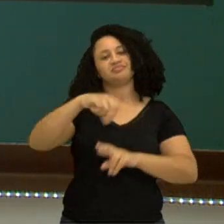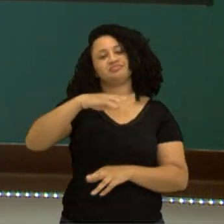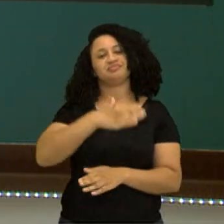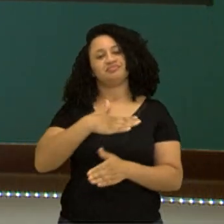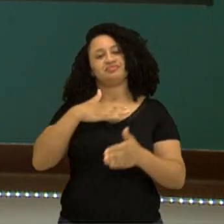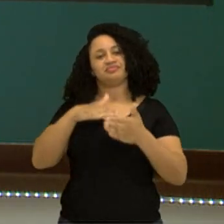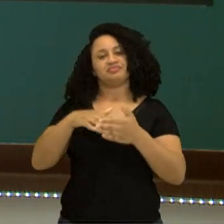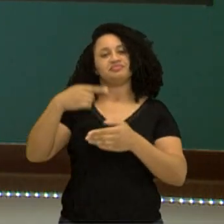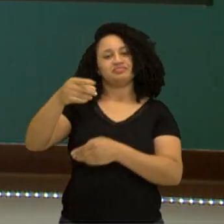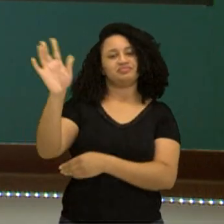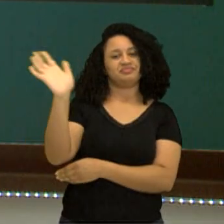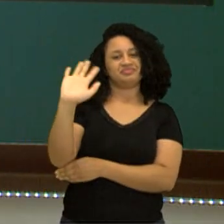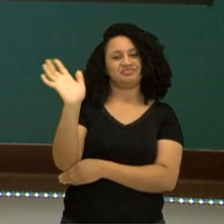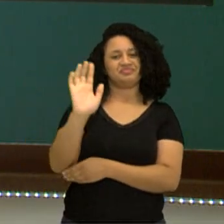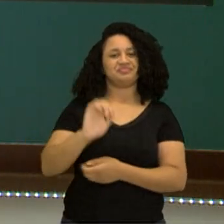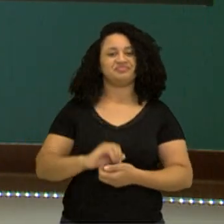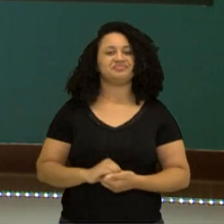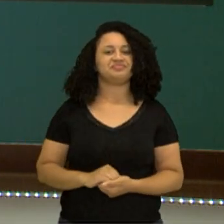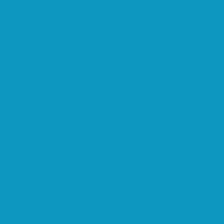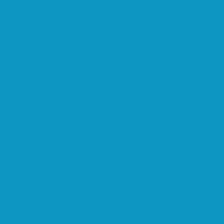tenham gostado. Até breve!